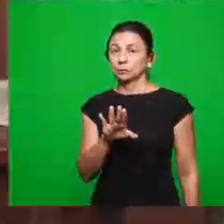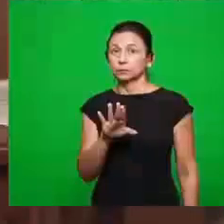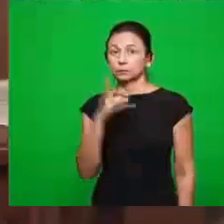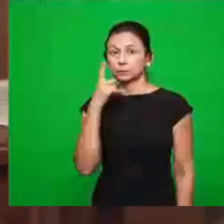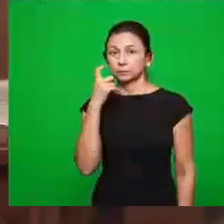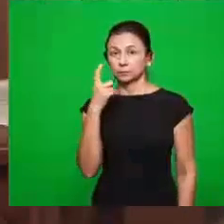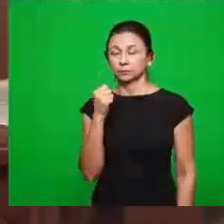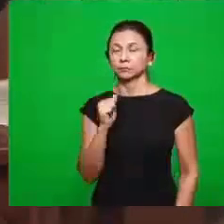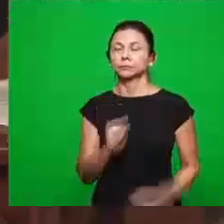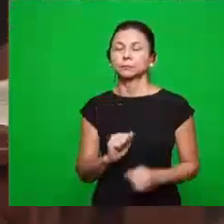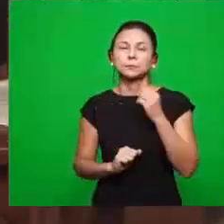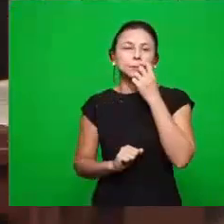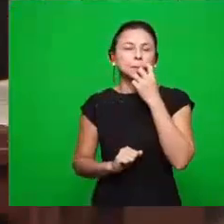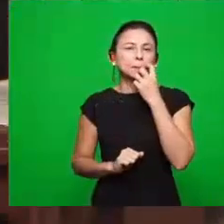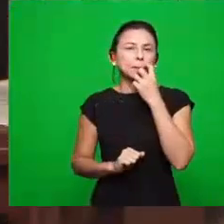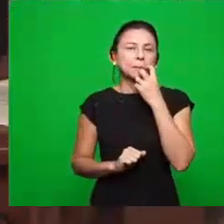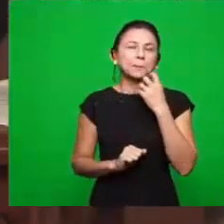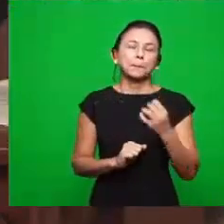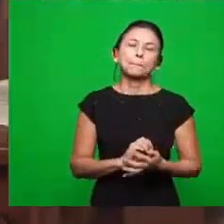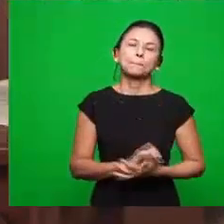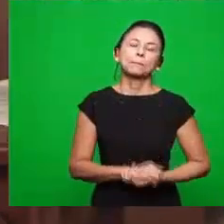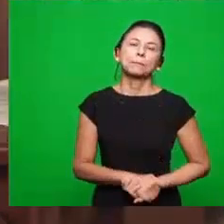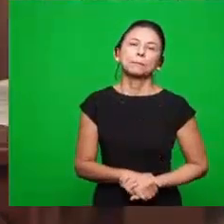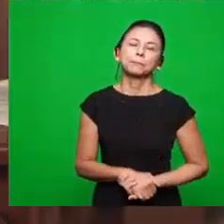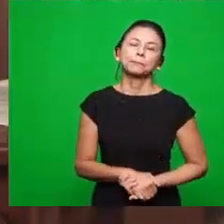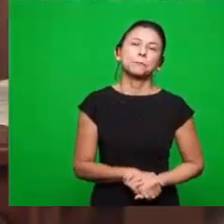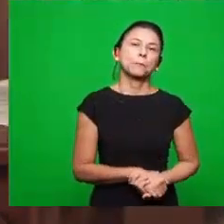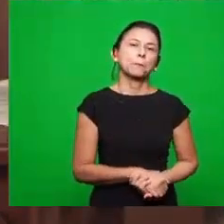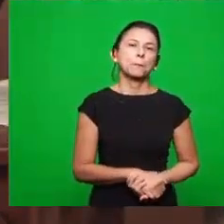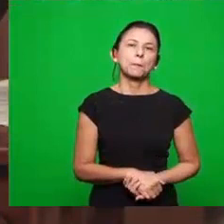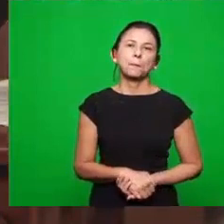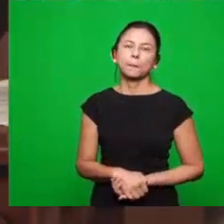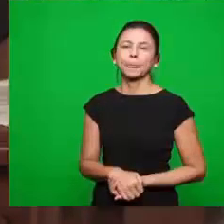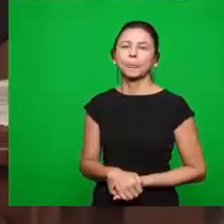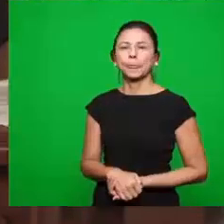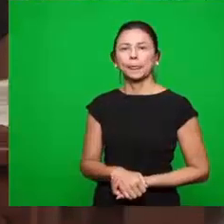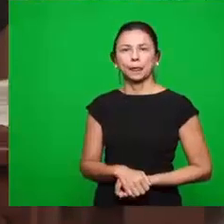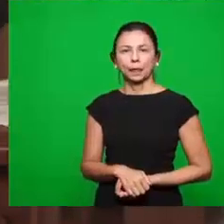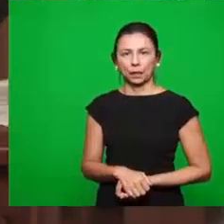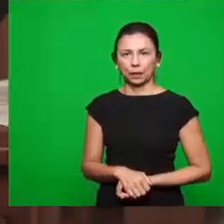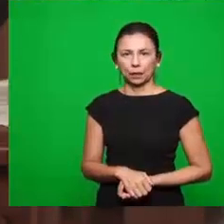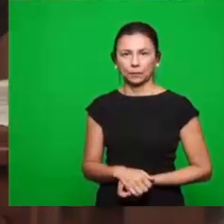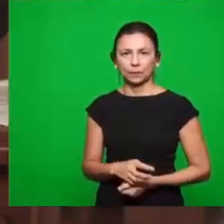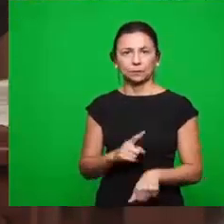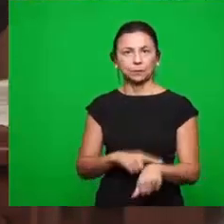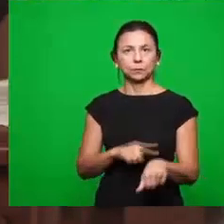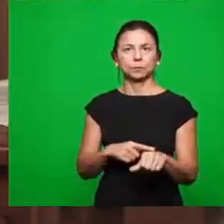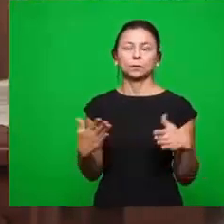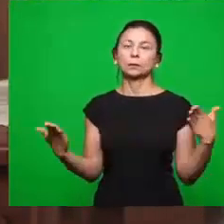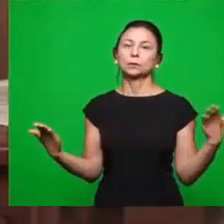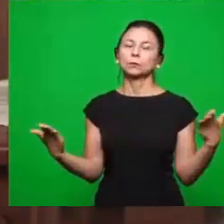é de que, na verdade, para os nossos dias,